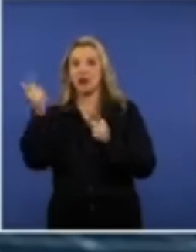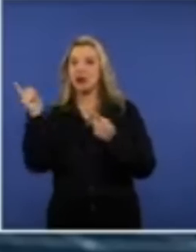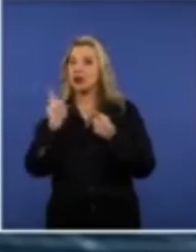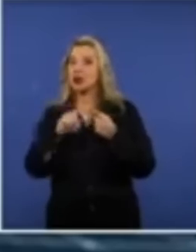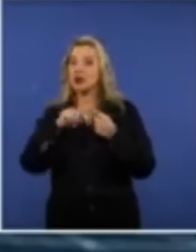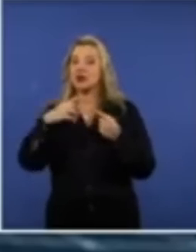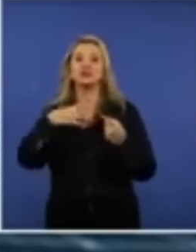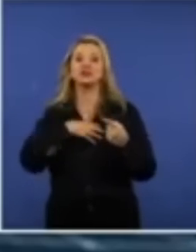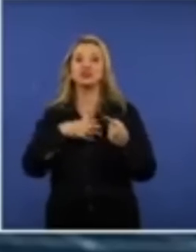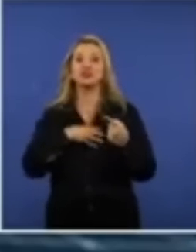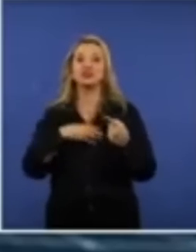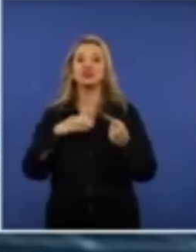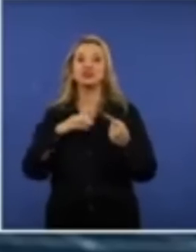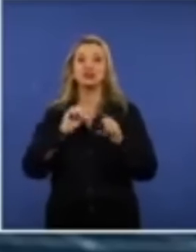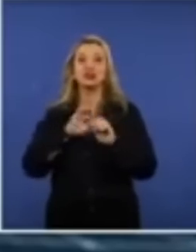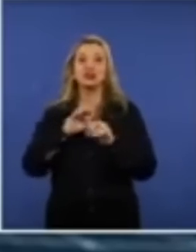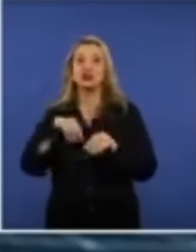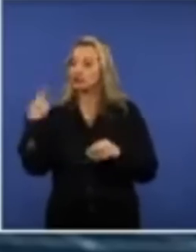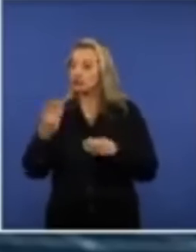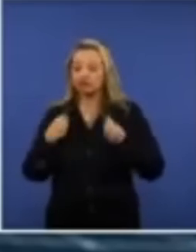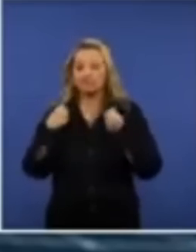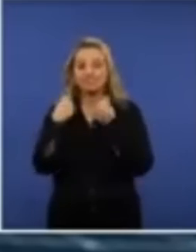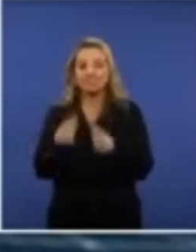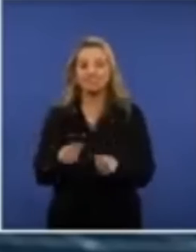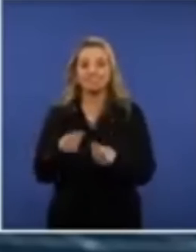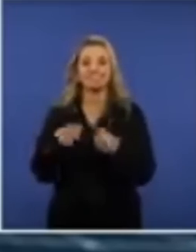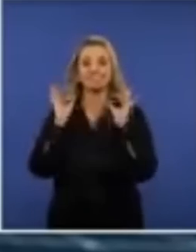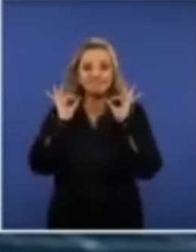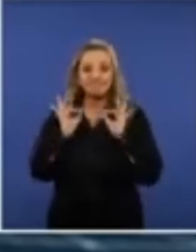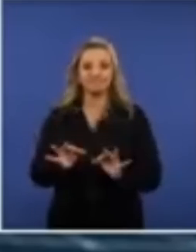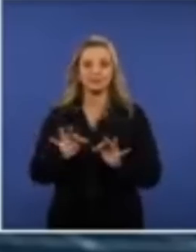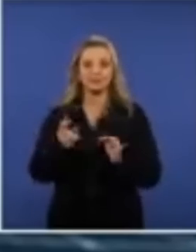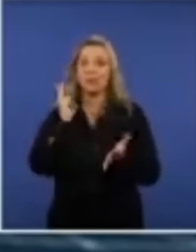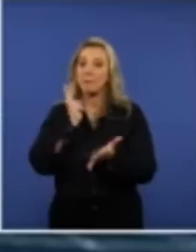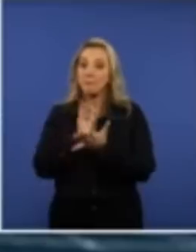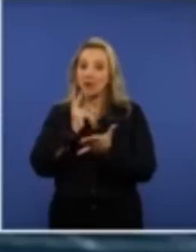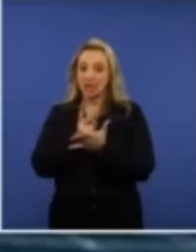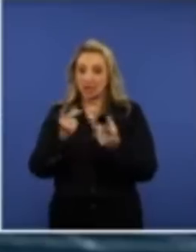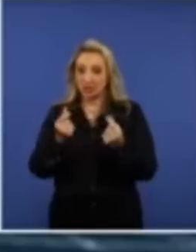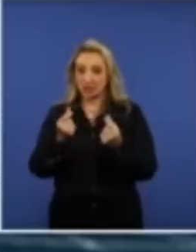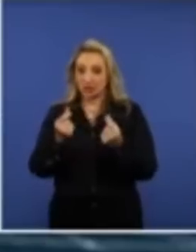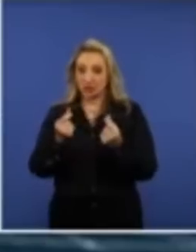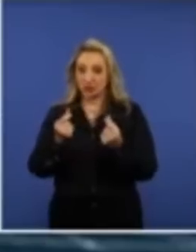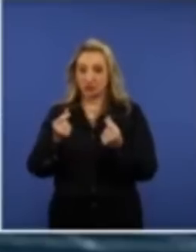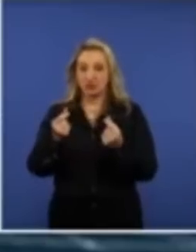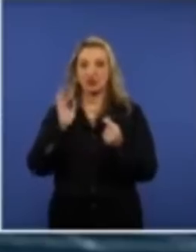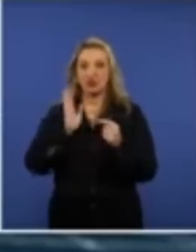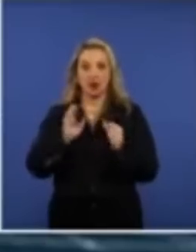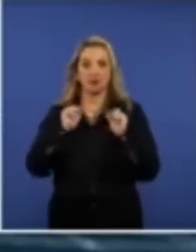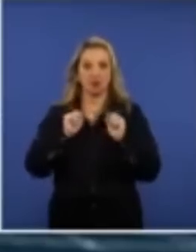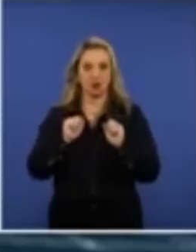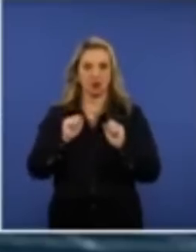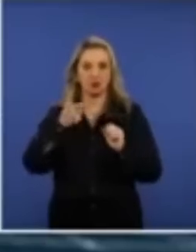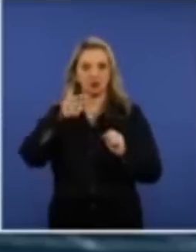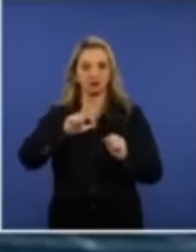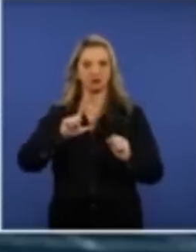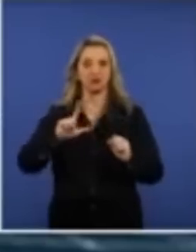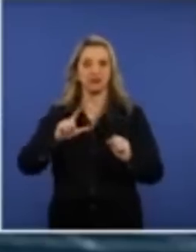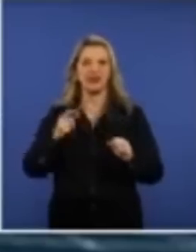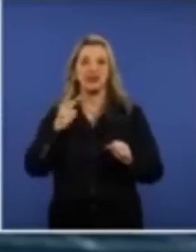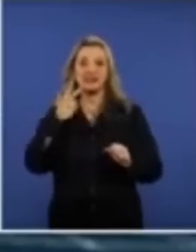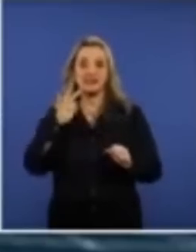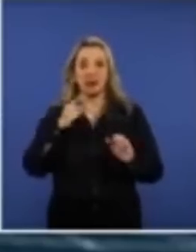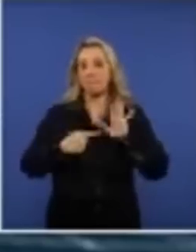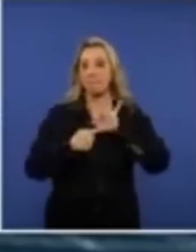tipo de educação nós oferecemos. De fato, com o mesmo dinheiro que nós aplicamos, já poderíamos ter, como o Ceará mostra,